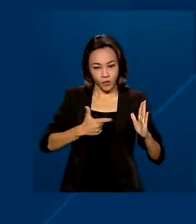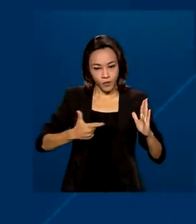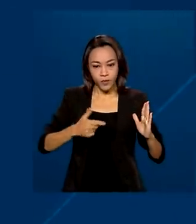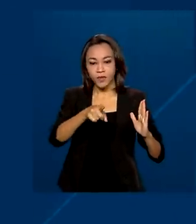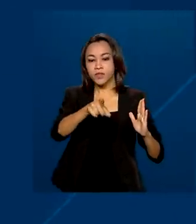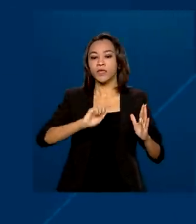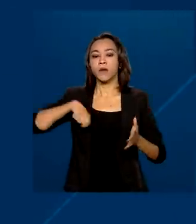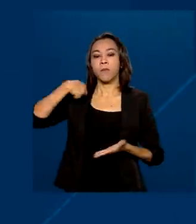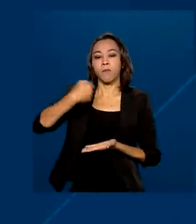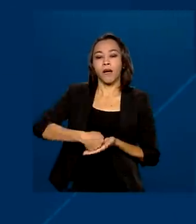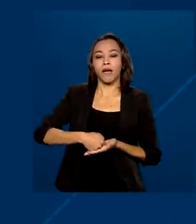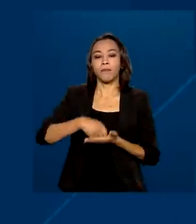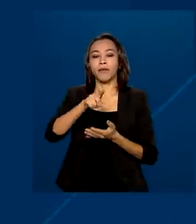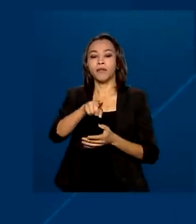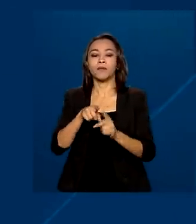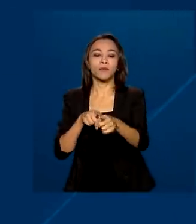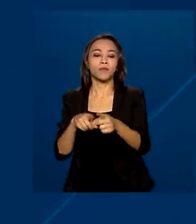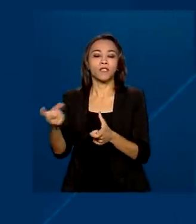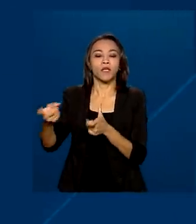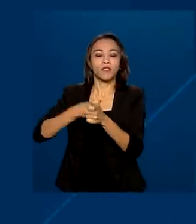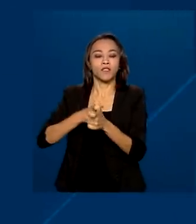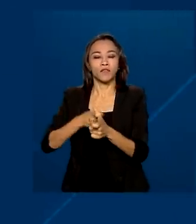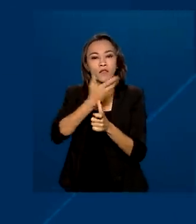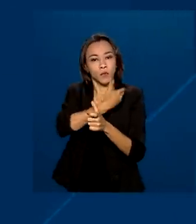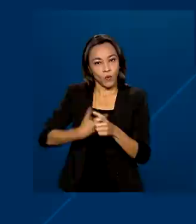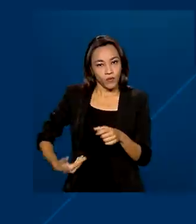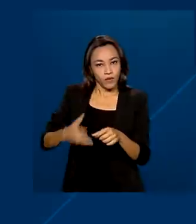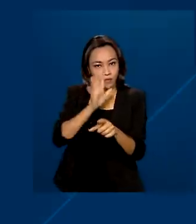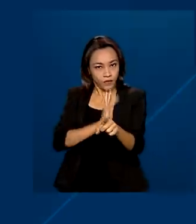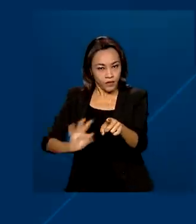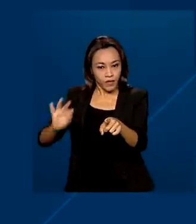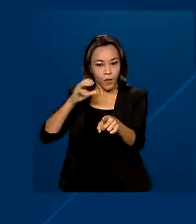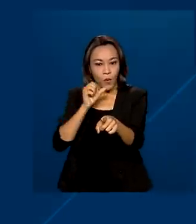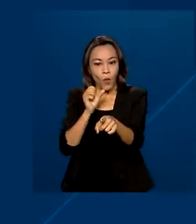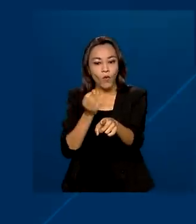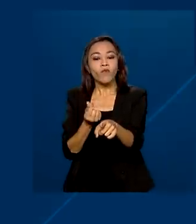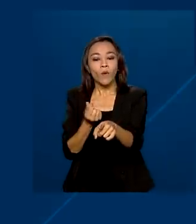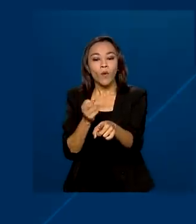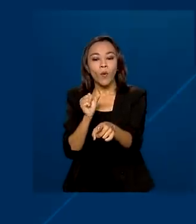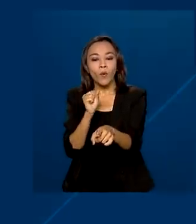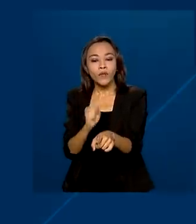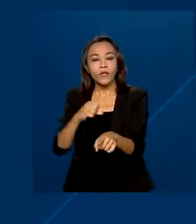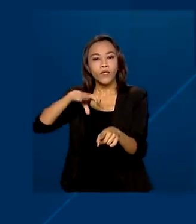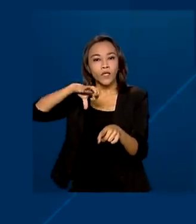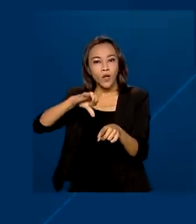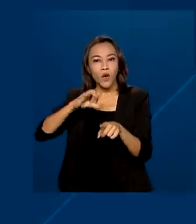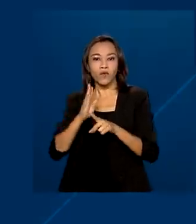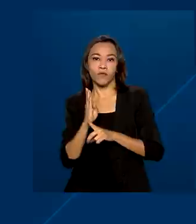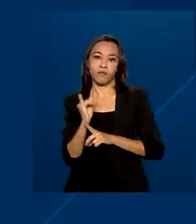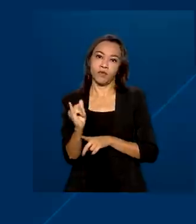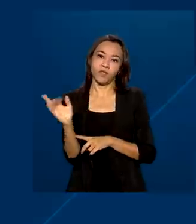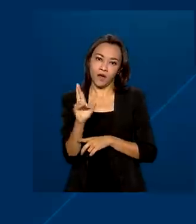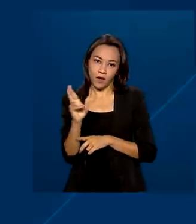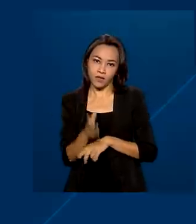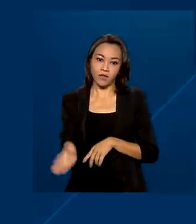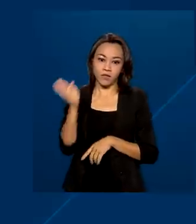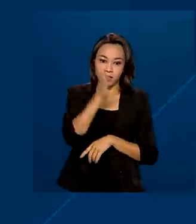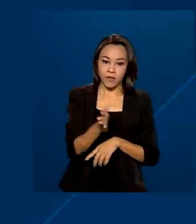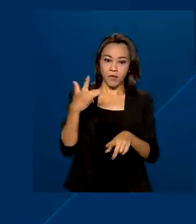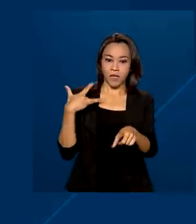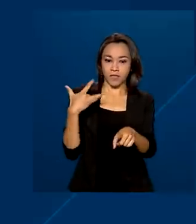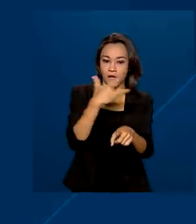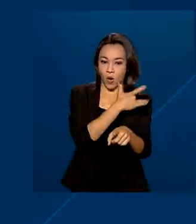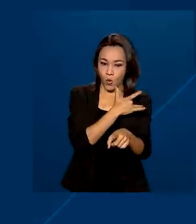todos os precatórios devidos pelo governo federal, no valor de 89 bilhões de reais. Para a saúde,